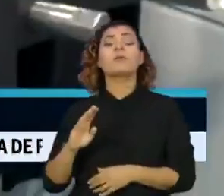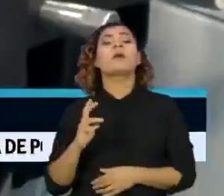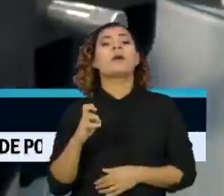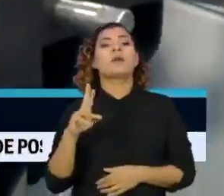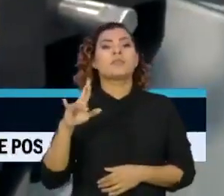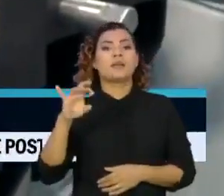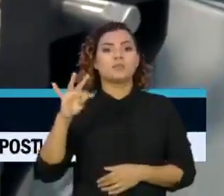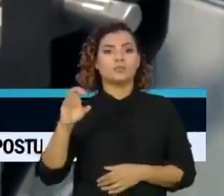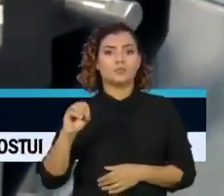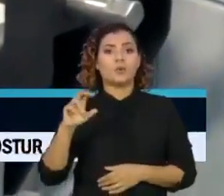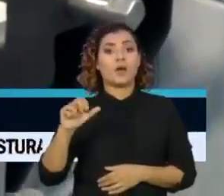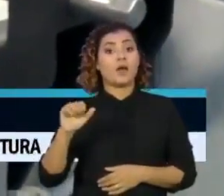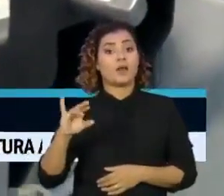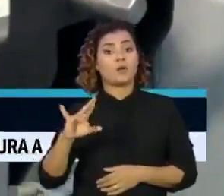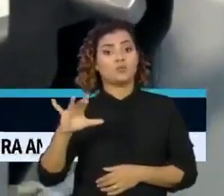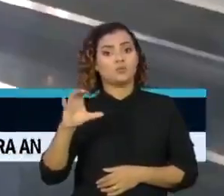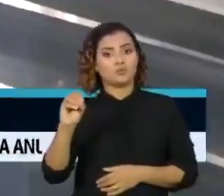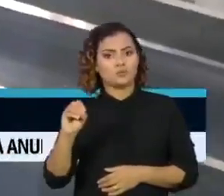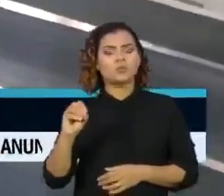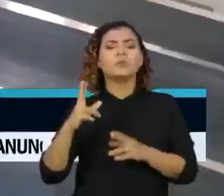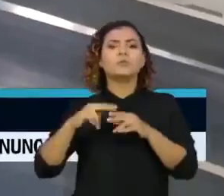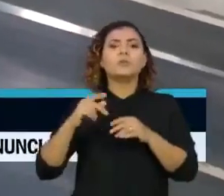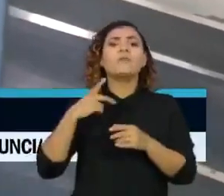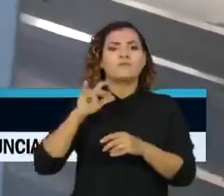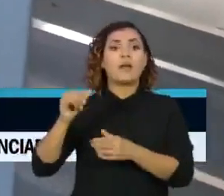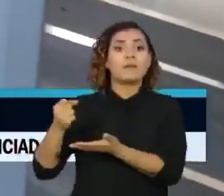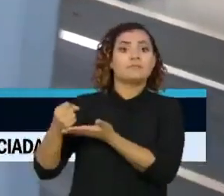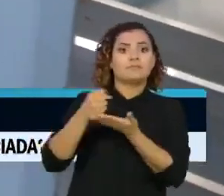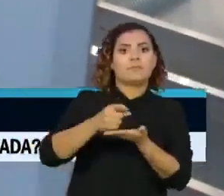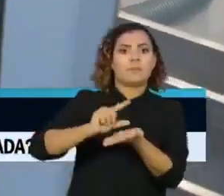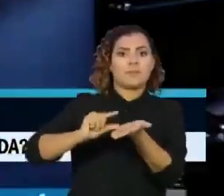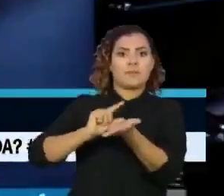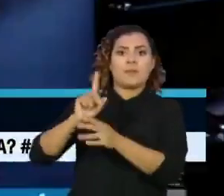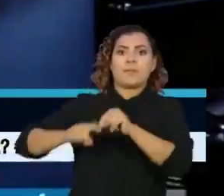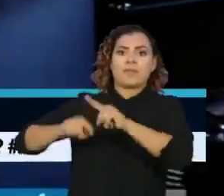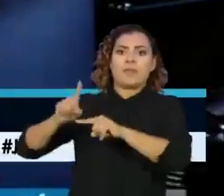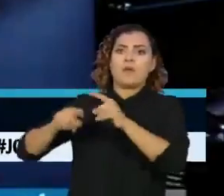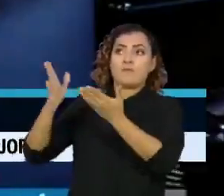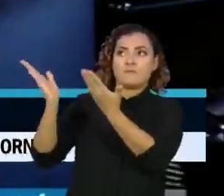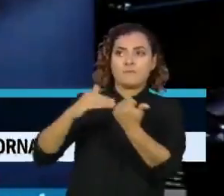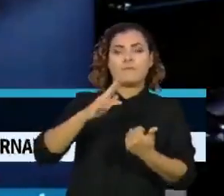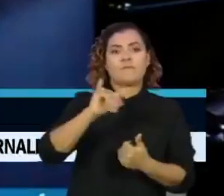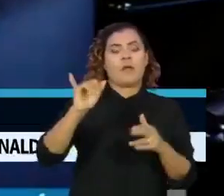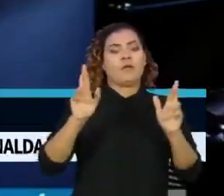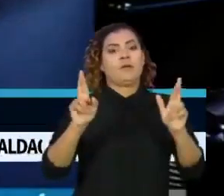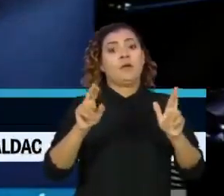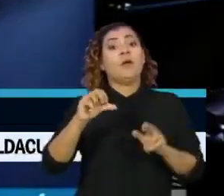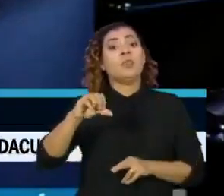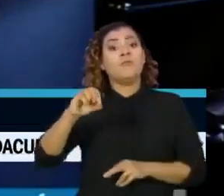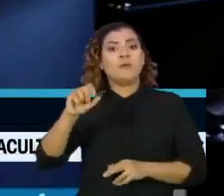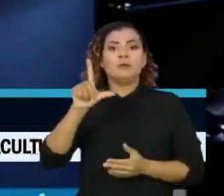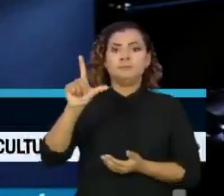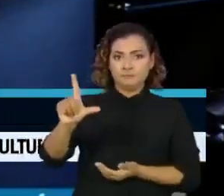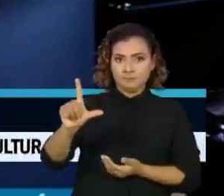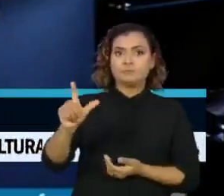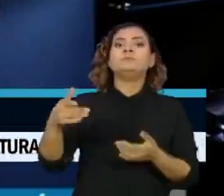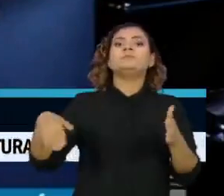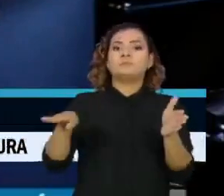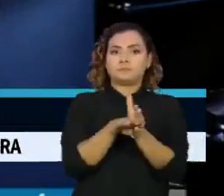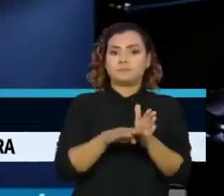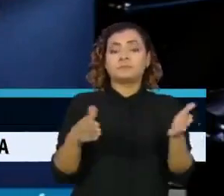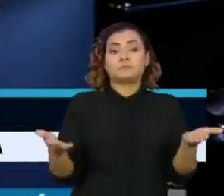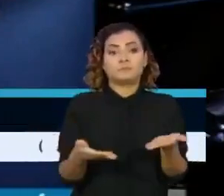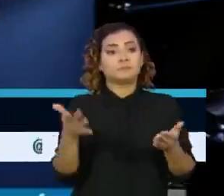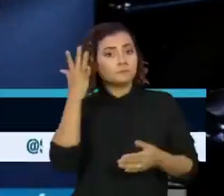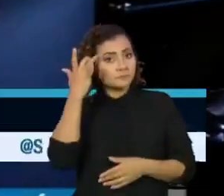Araújo, afirmou que o país vai receber novos lotes de insumos. No primeiro carregamento tinham chegado 90 litros, agora estão chegando entre